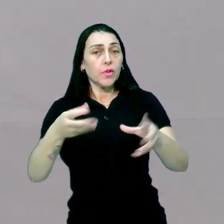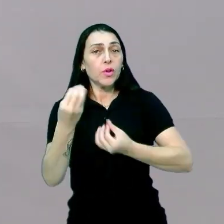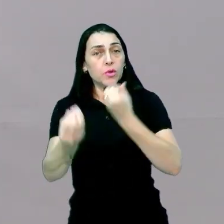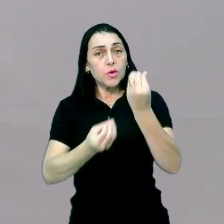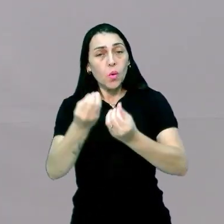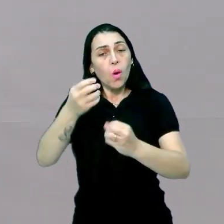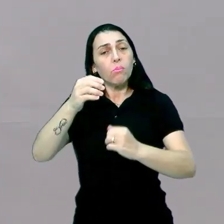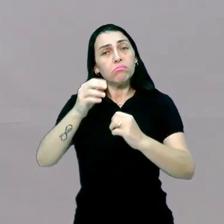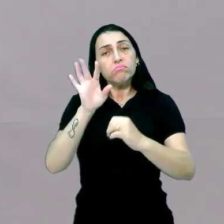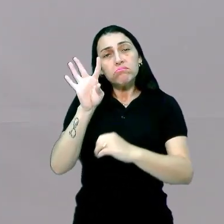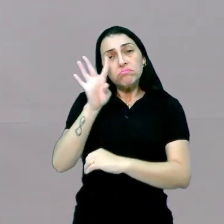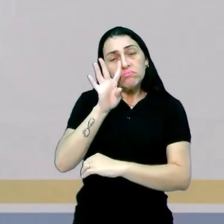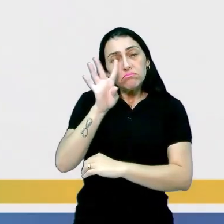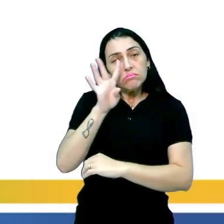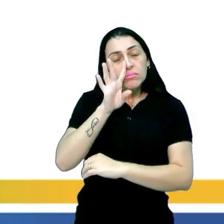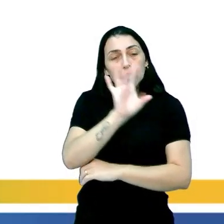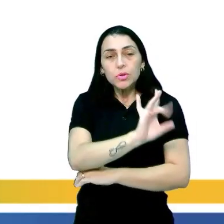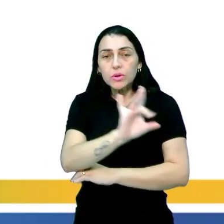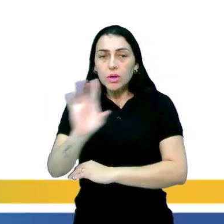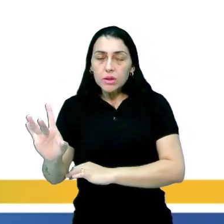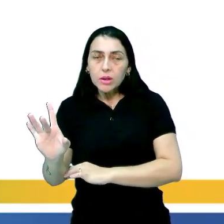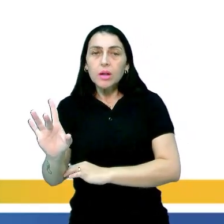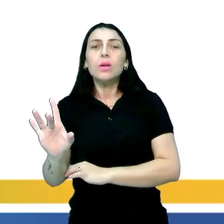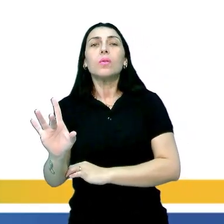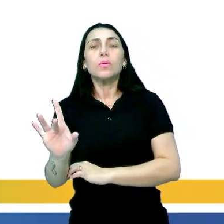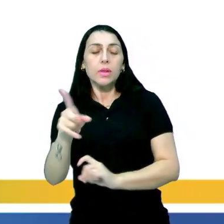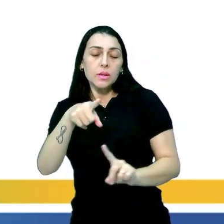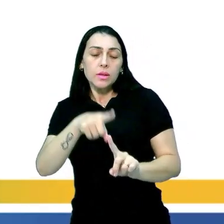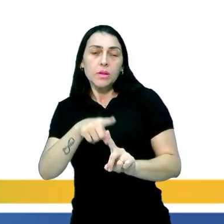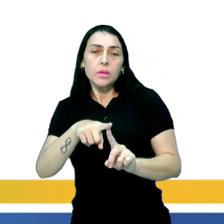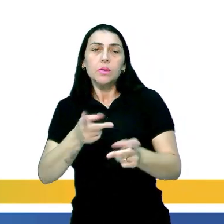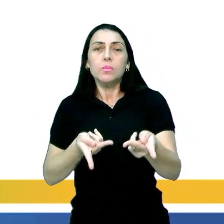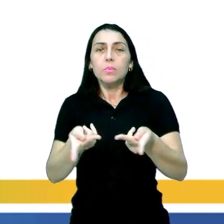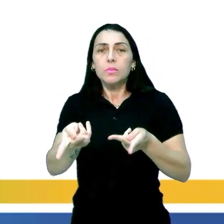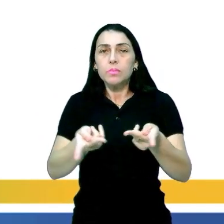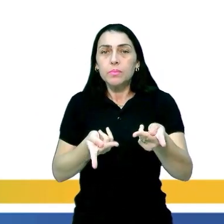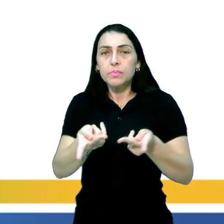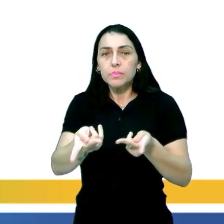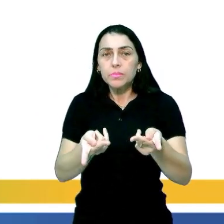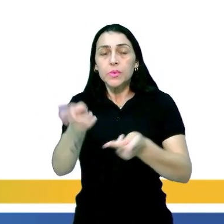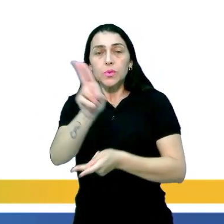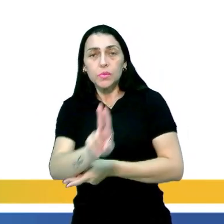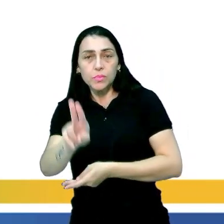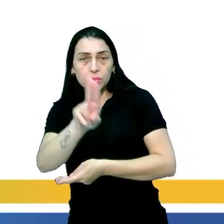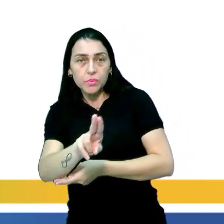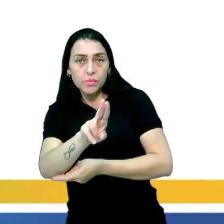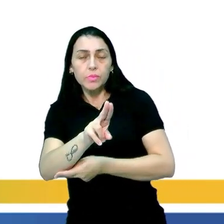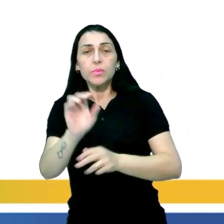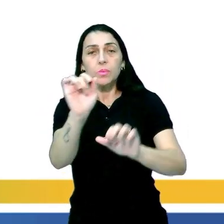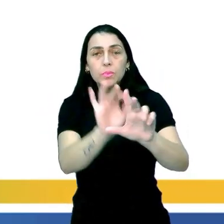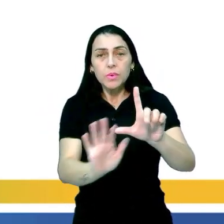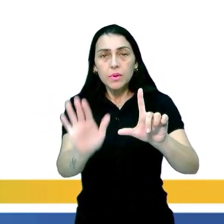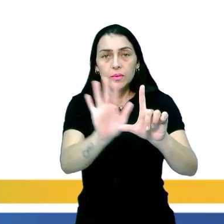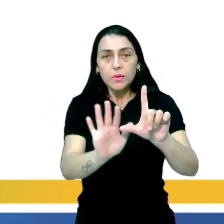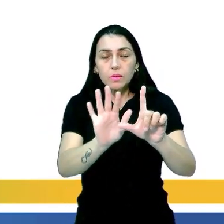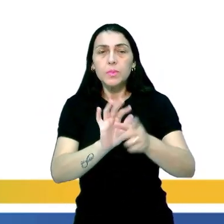configuração, ok? De cada uma desse tipo de uso ou de plataforma.